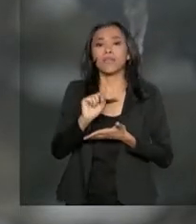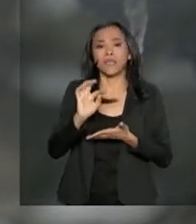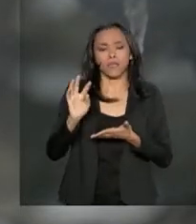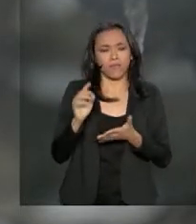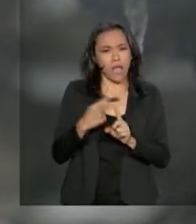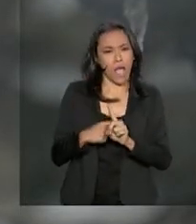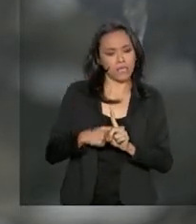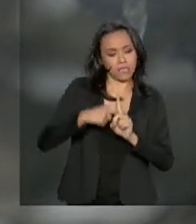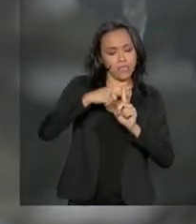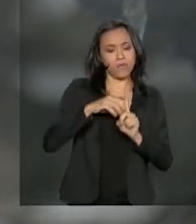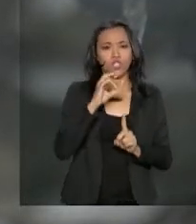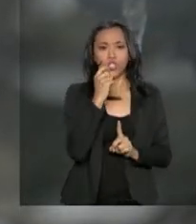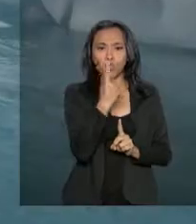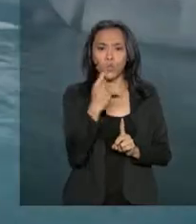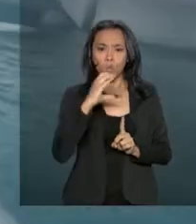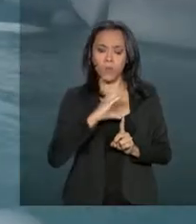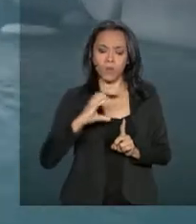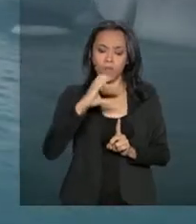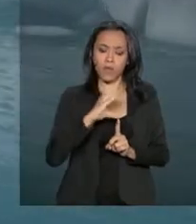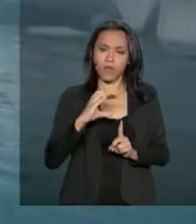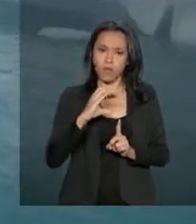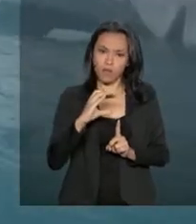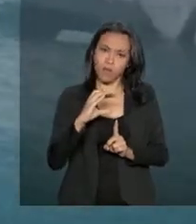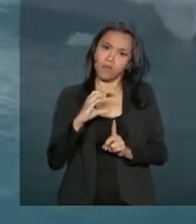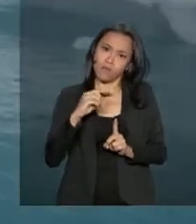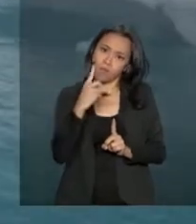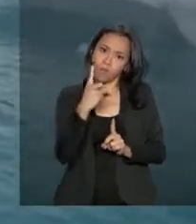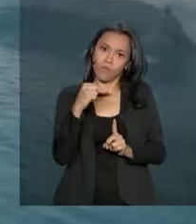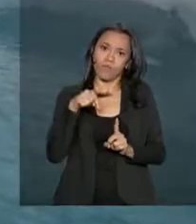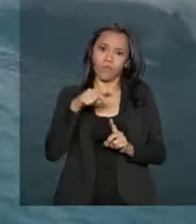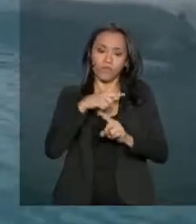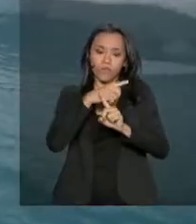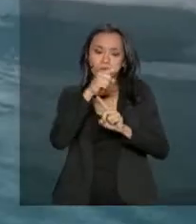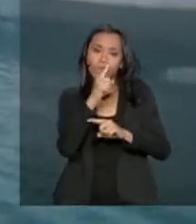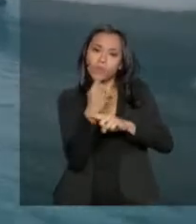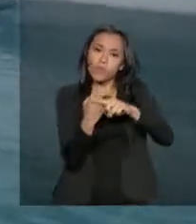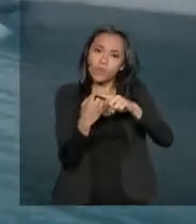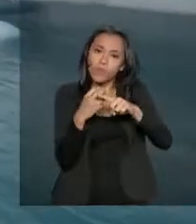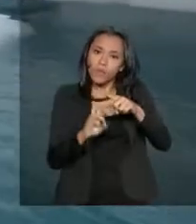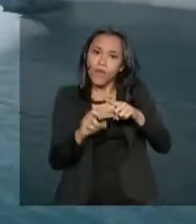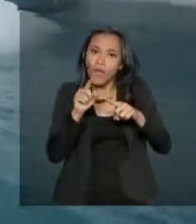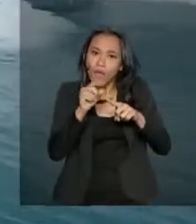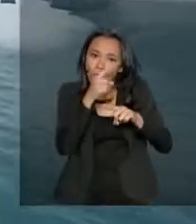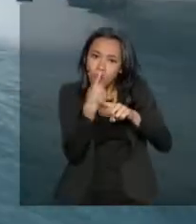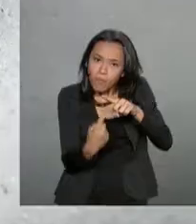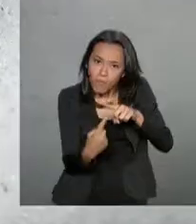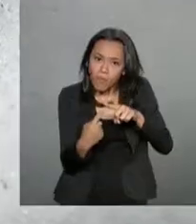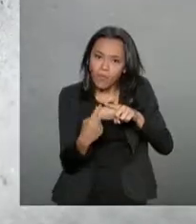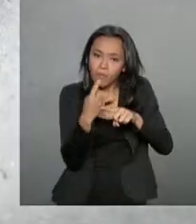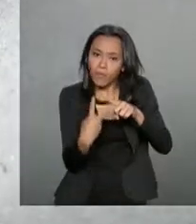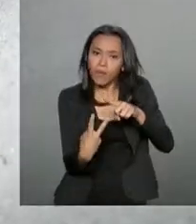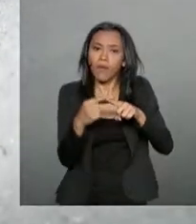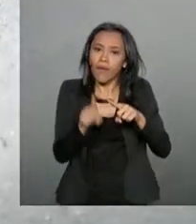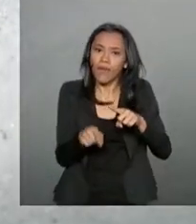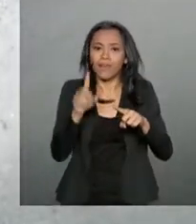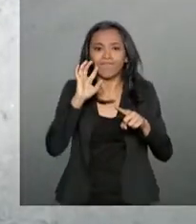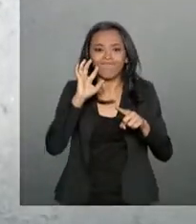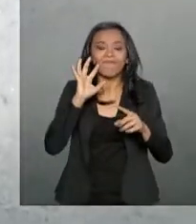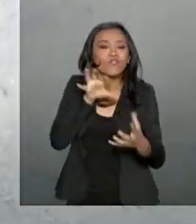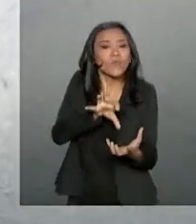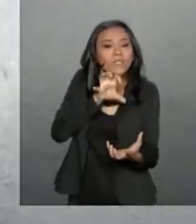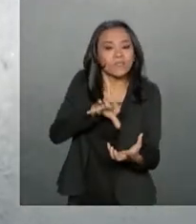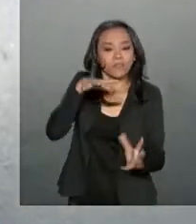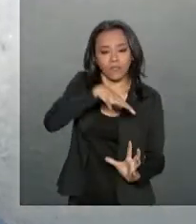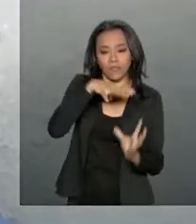acima de 1,5 grau na Terra pode ser um gatilho para a diminuição na camada de gelo da Antártica. Segundo as projeções,